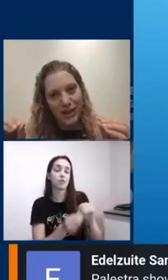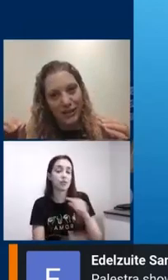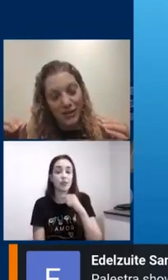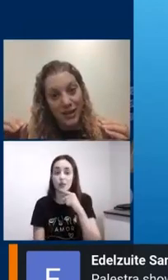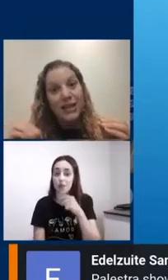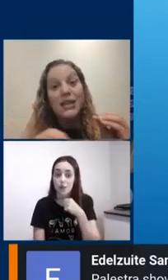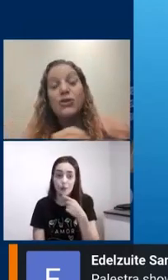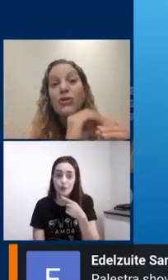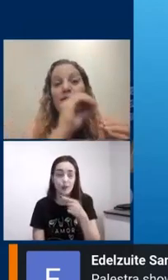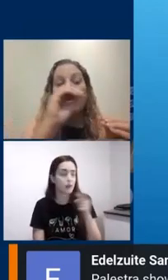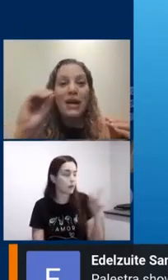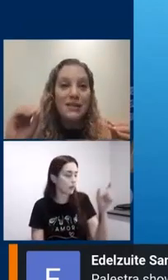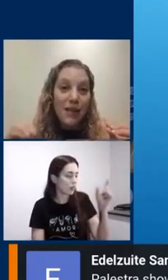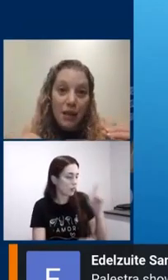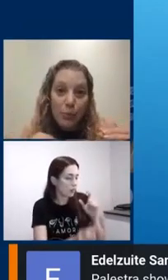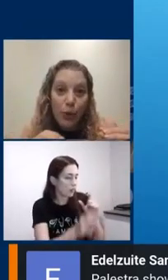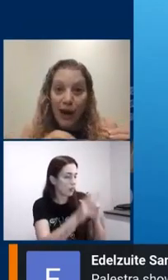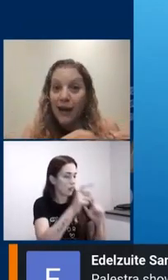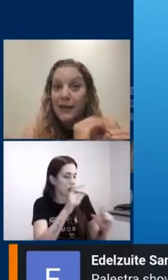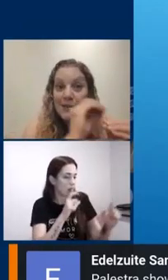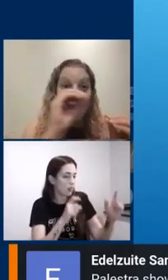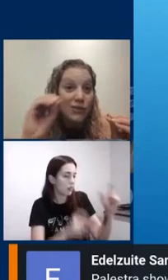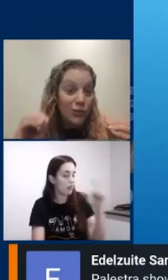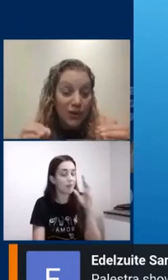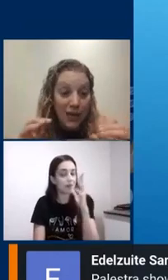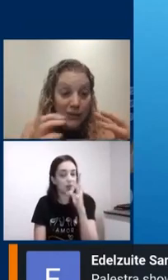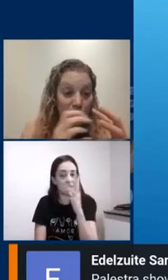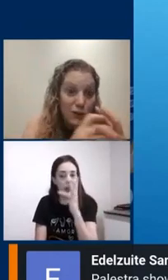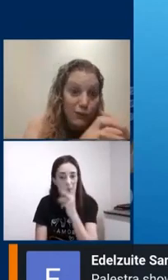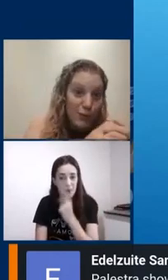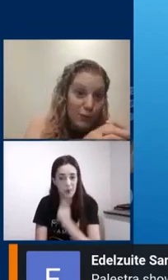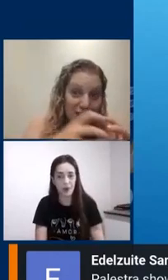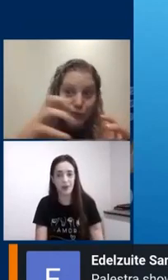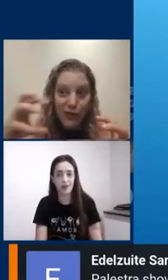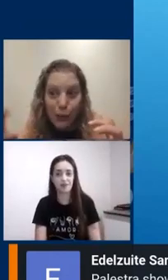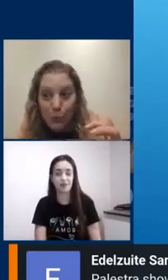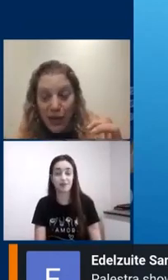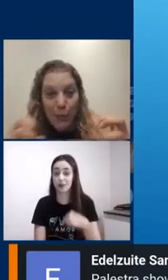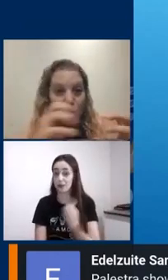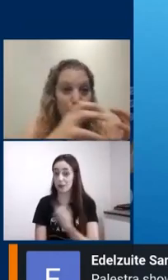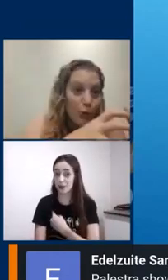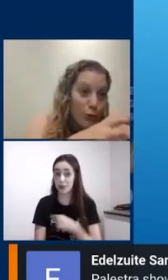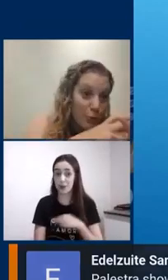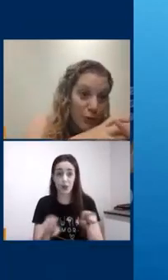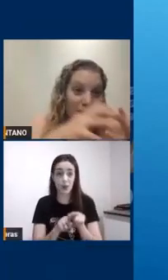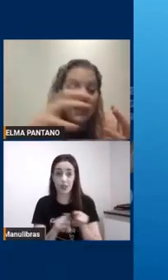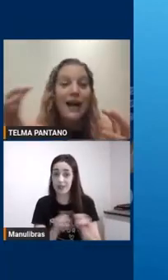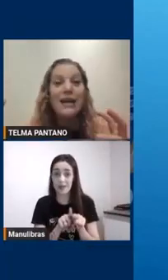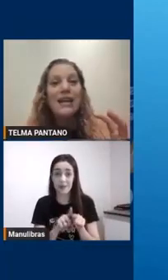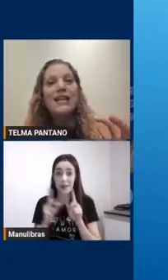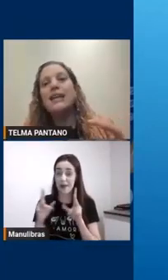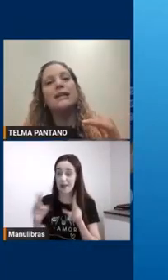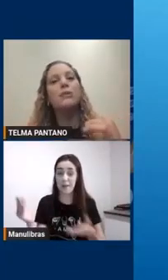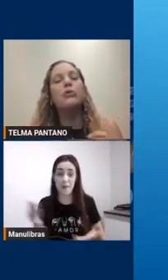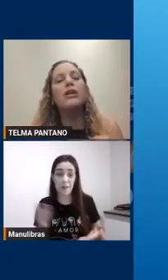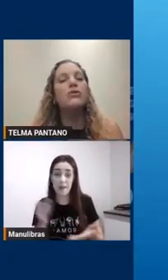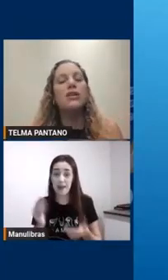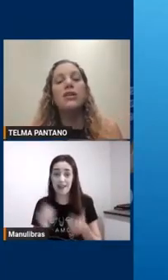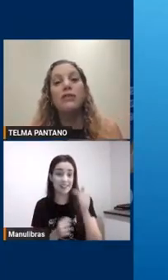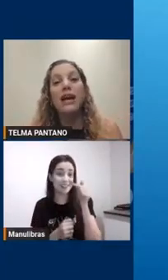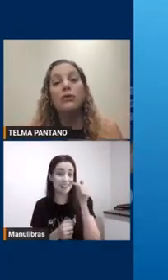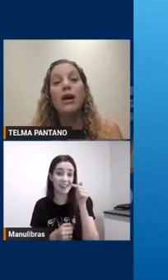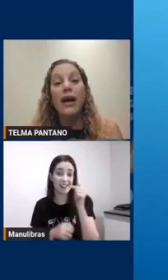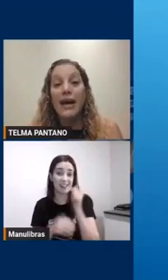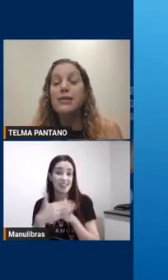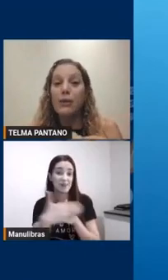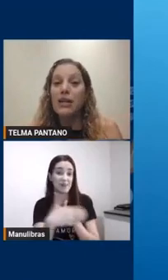parte delas e isso leva mais tempo a cada sete unidades eu preciso formar um significado pegar mais um pouco para guardar e ir atribuindo